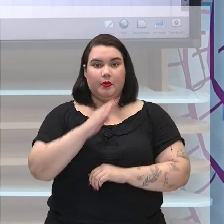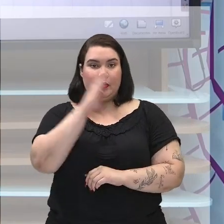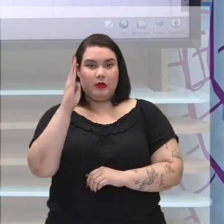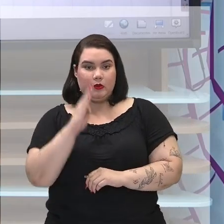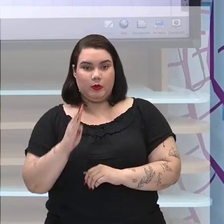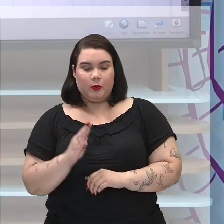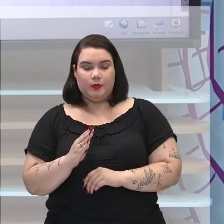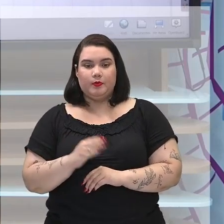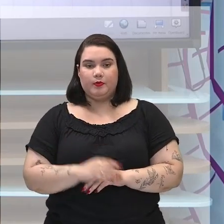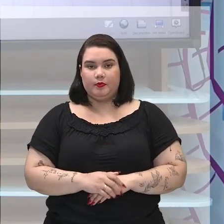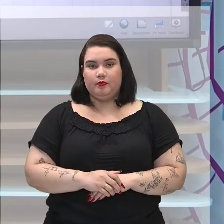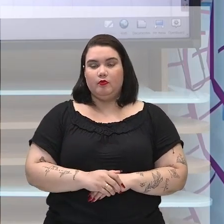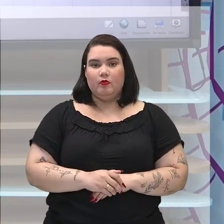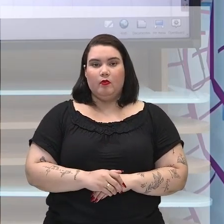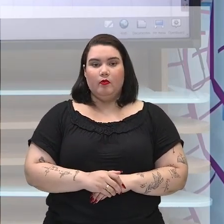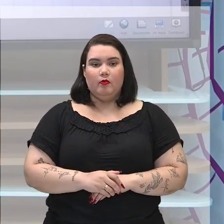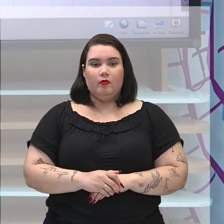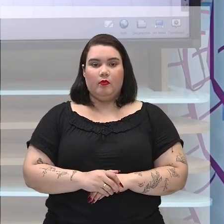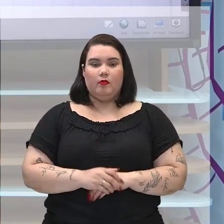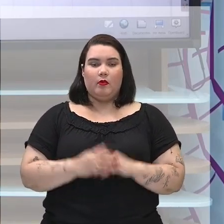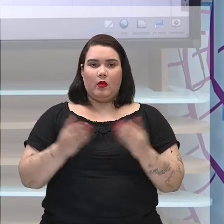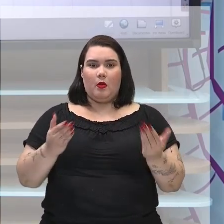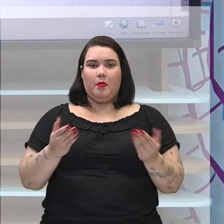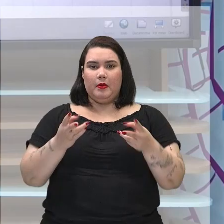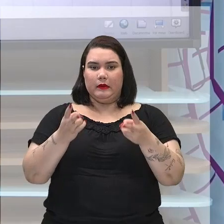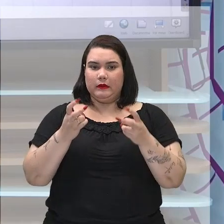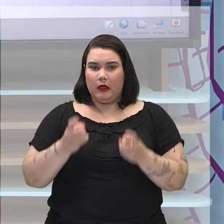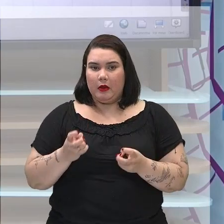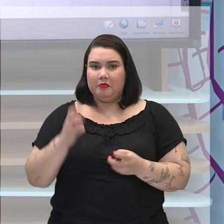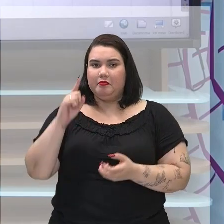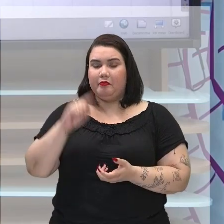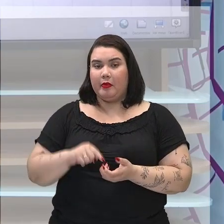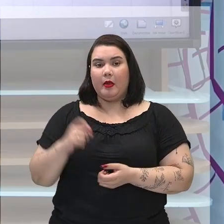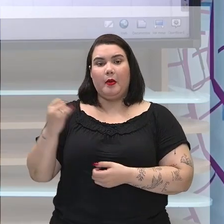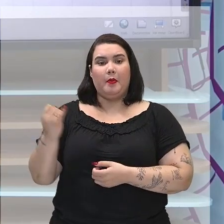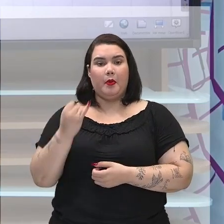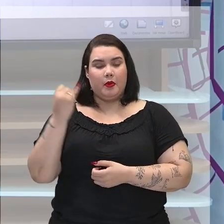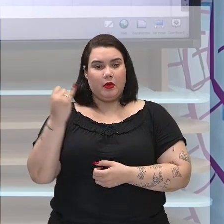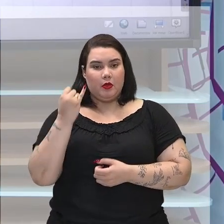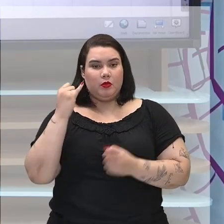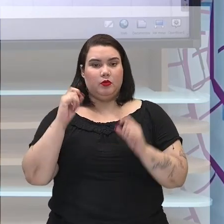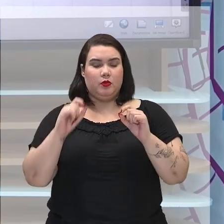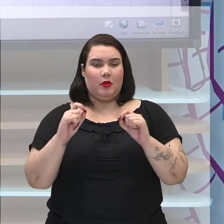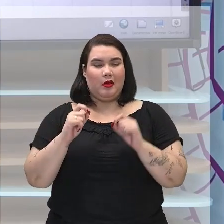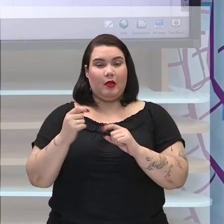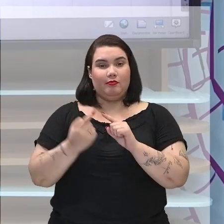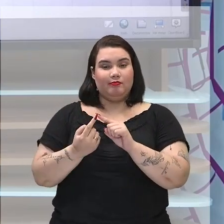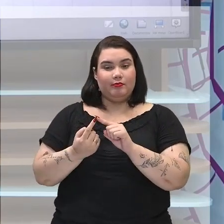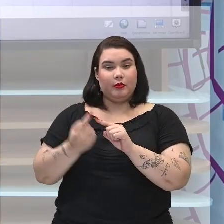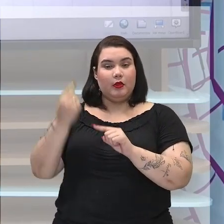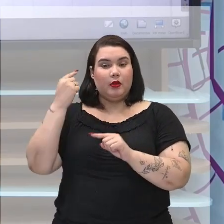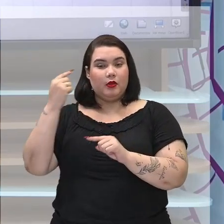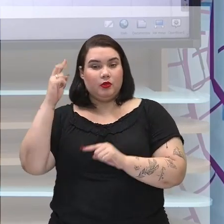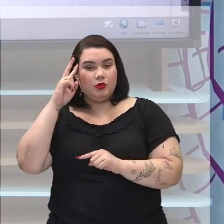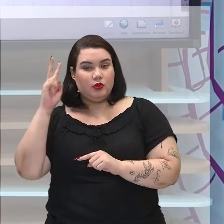percebe o quão é importante que lá atrás decisões tomadas